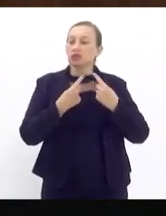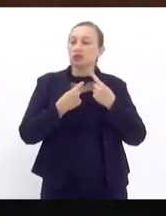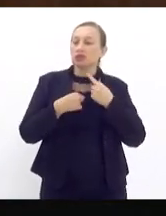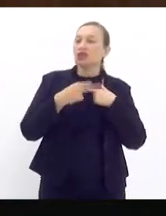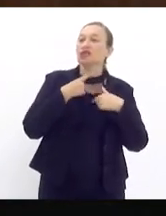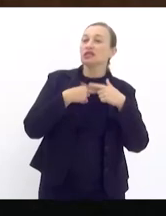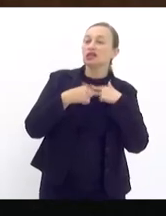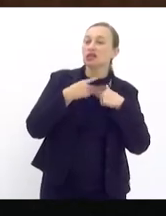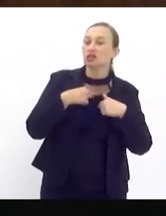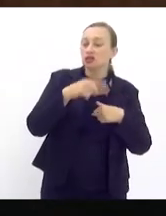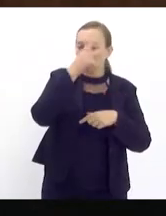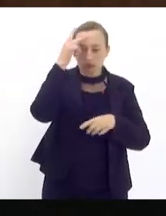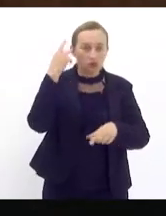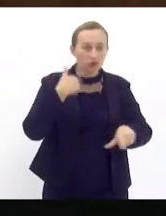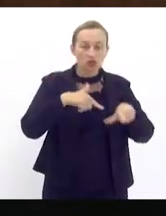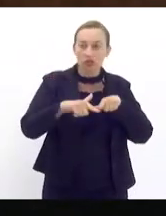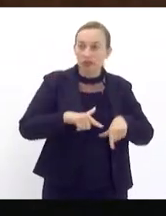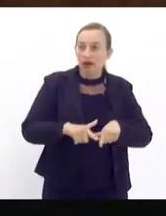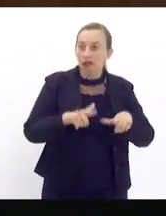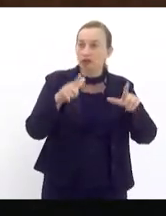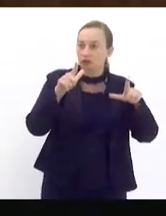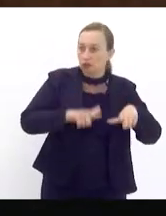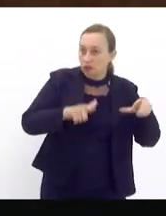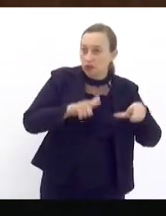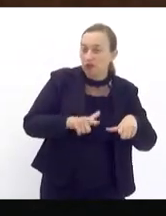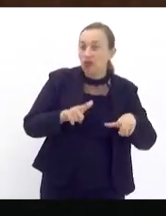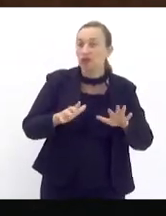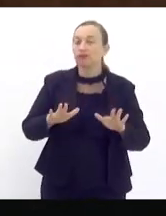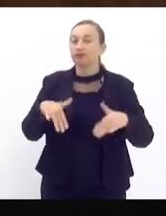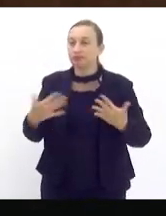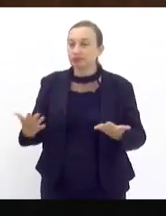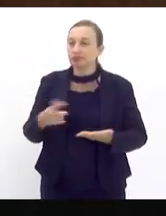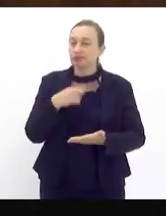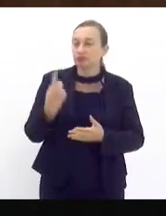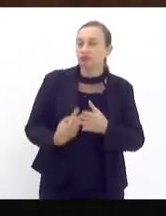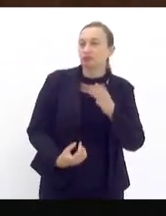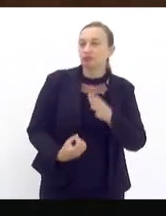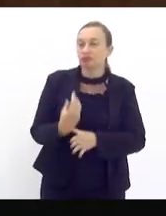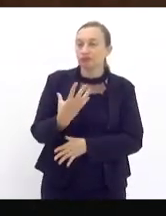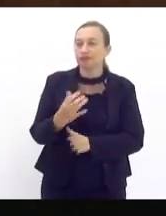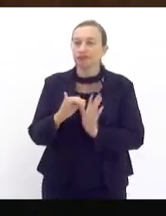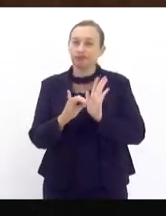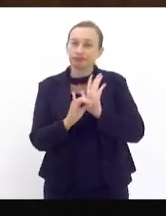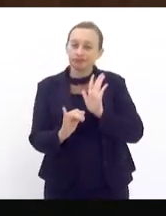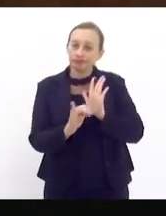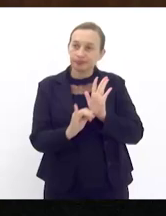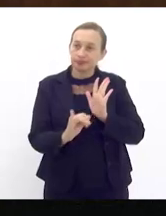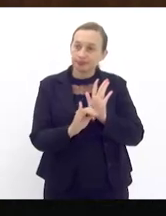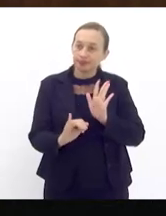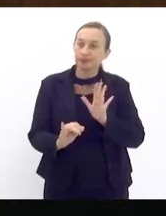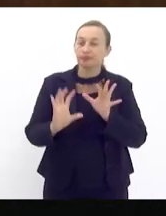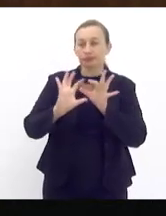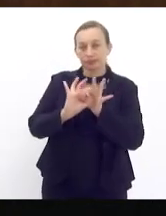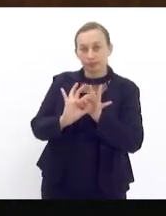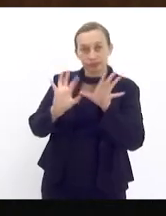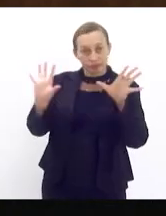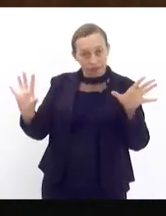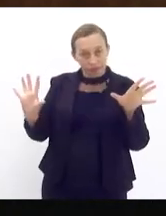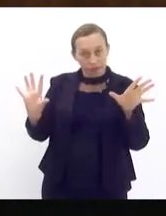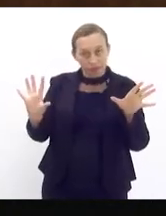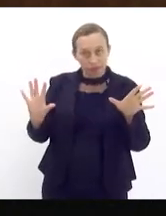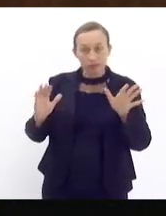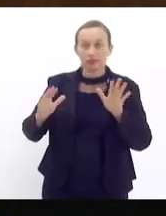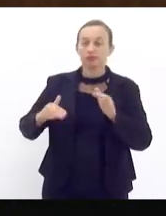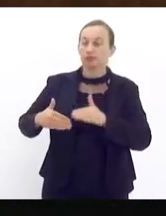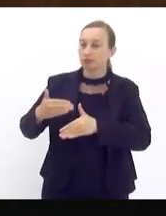lá, quando, primeiro, a gente construir um edital democrático com um